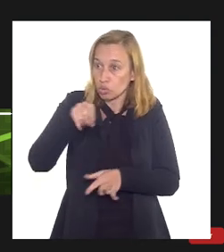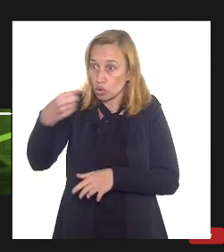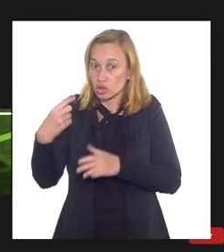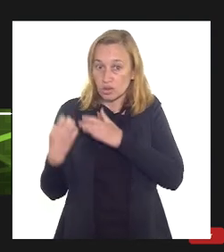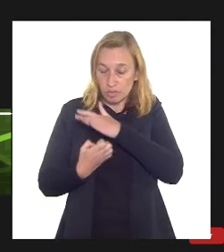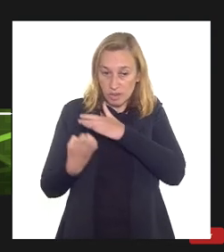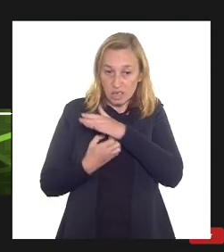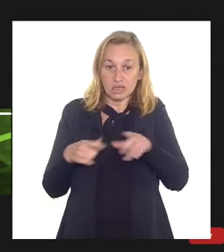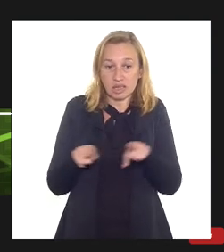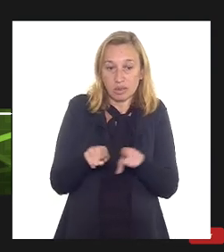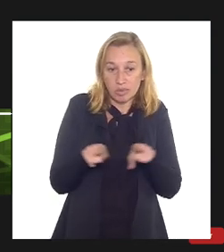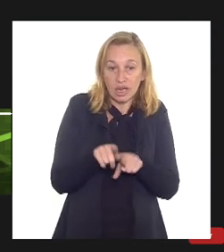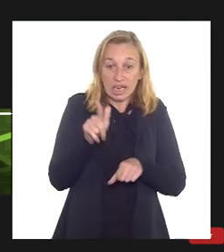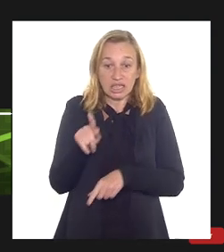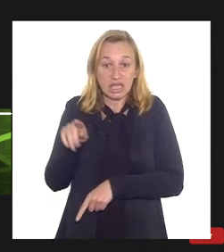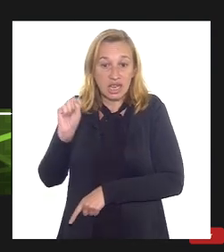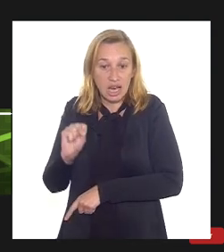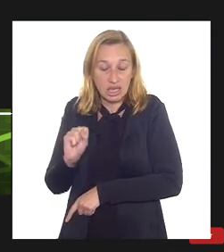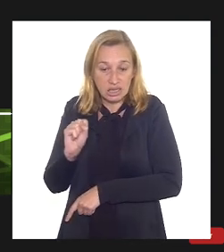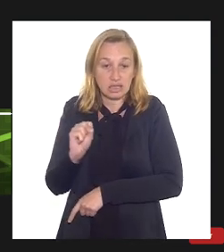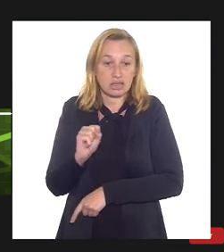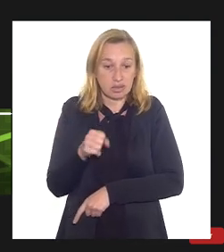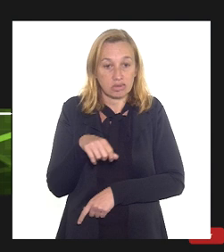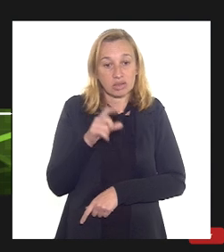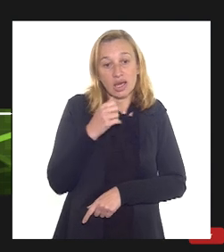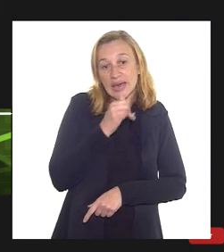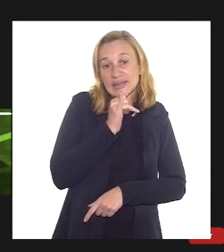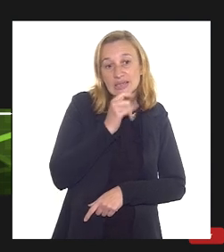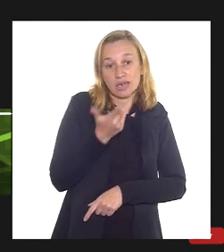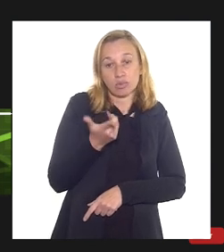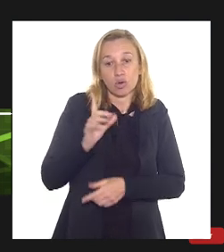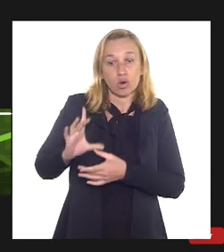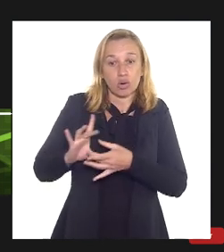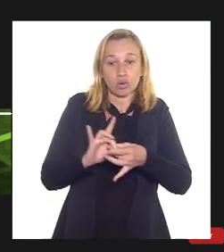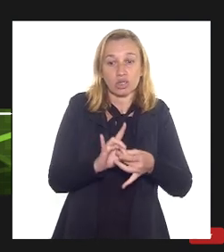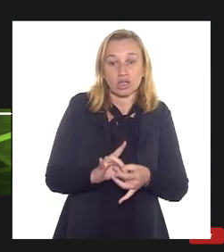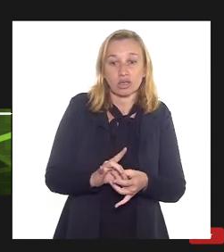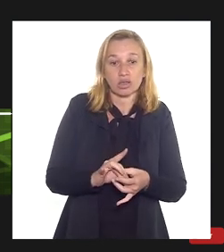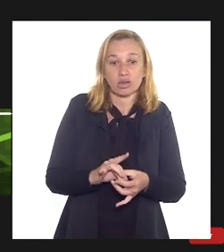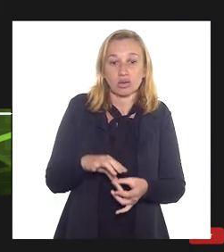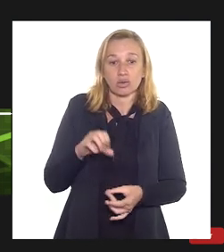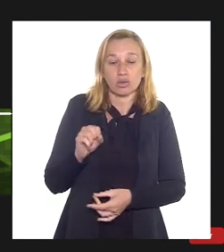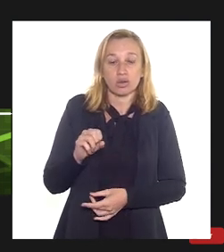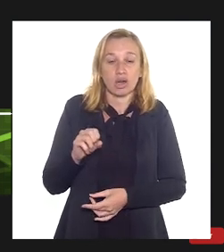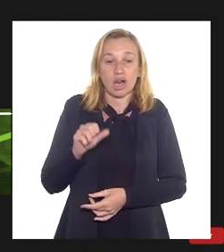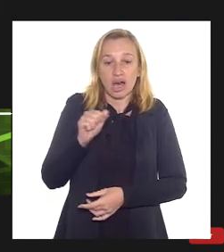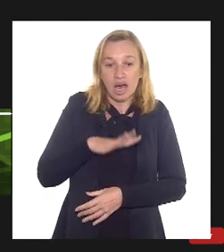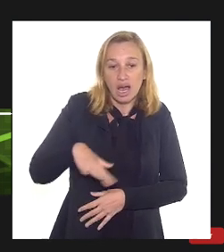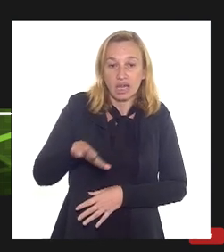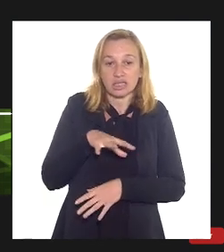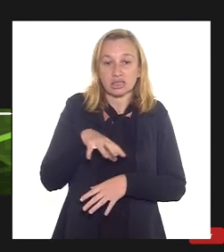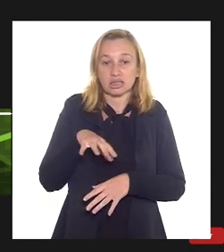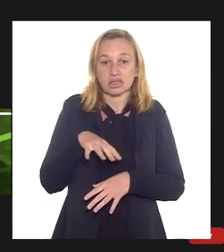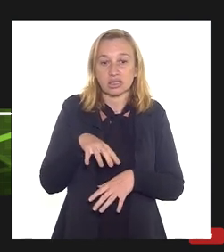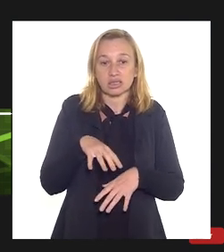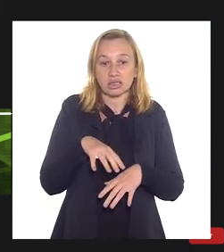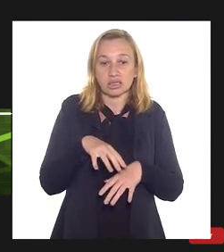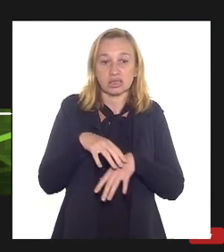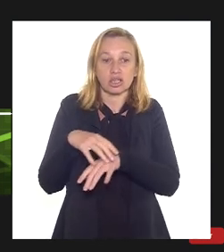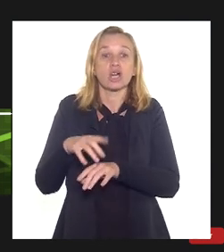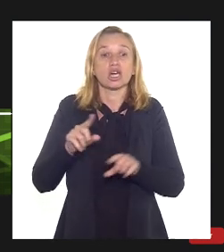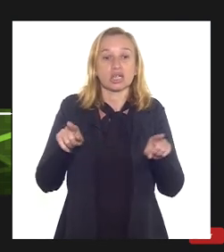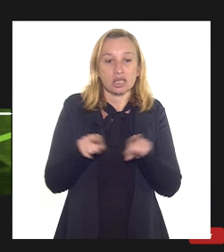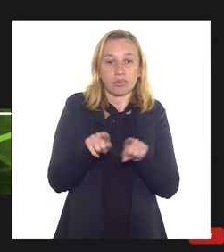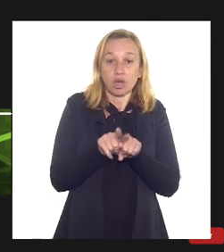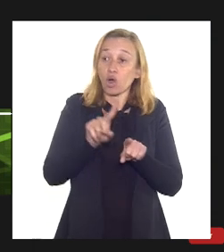de gasodutos, por exemplo, conectando Porto do Açú à malha de transporte e outros